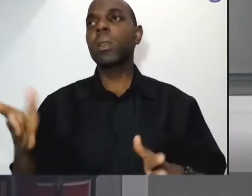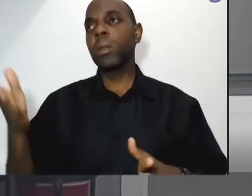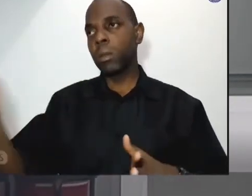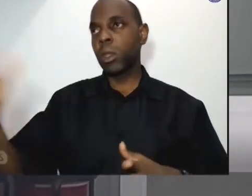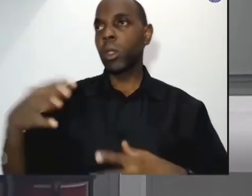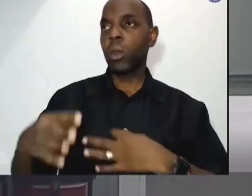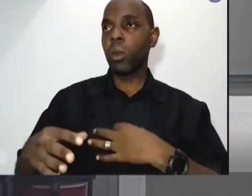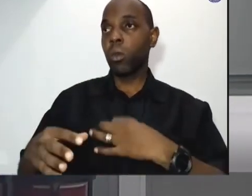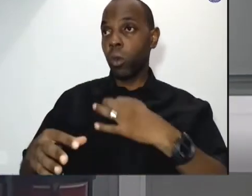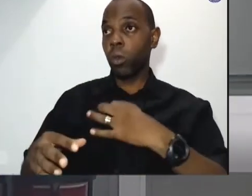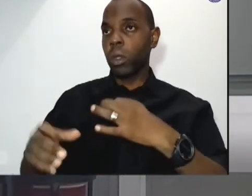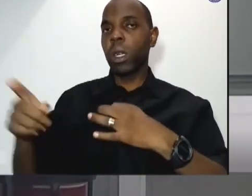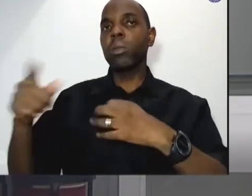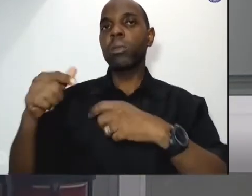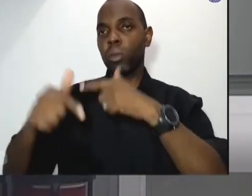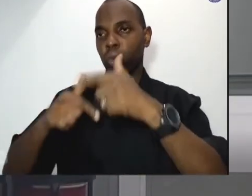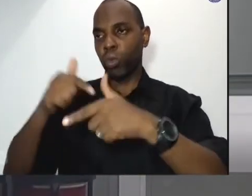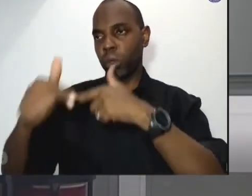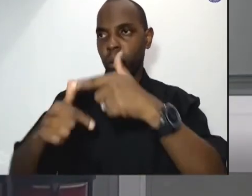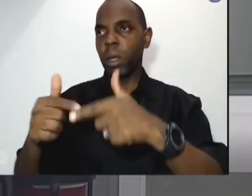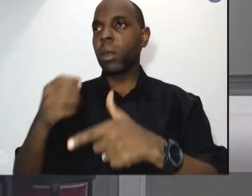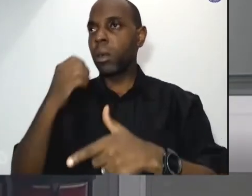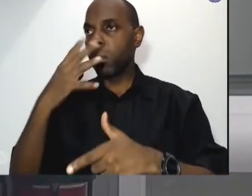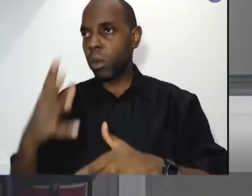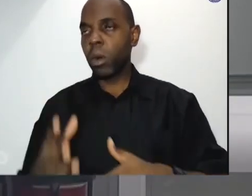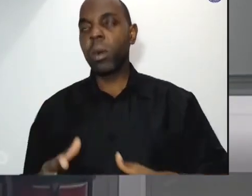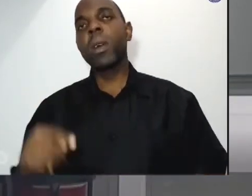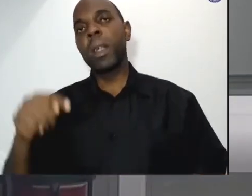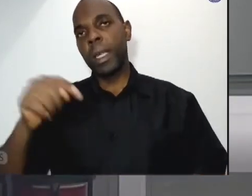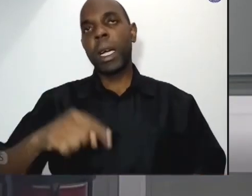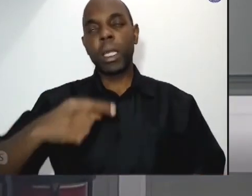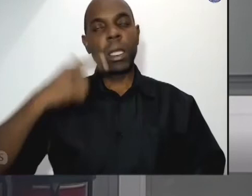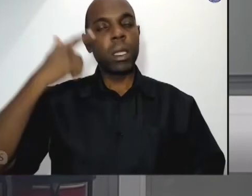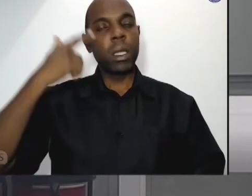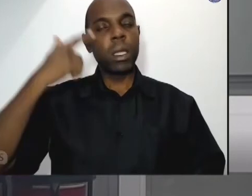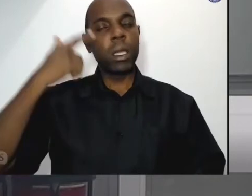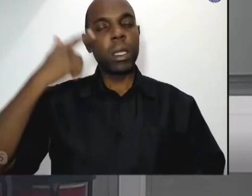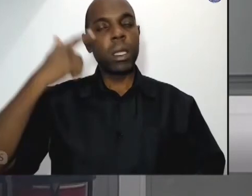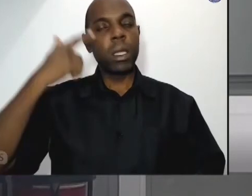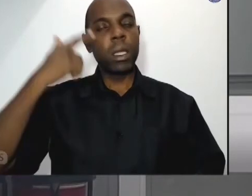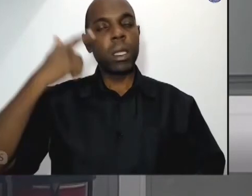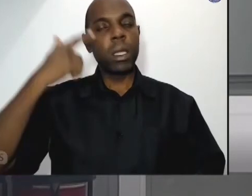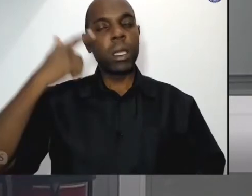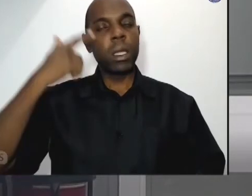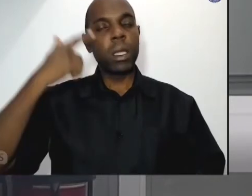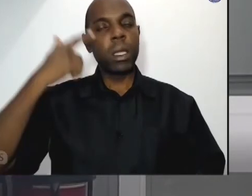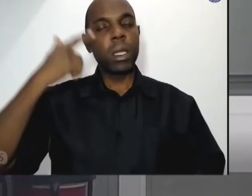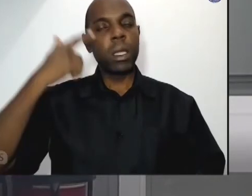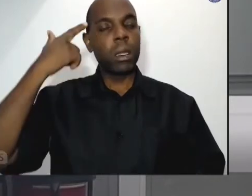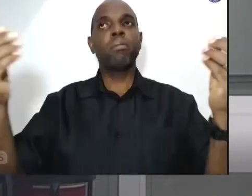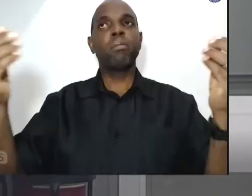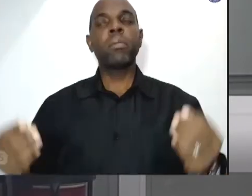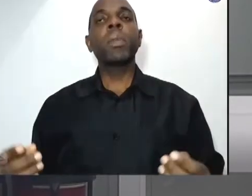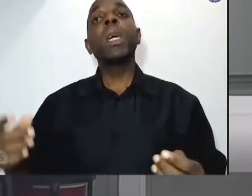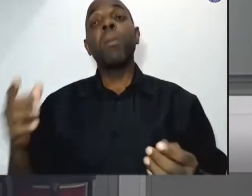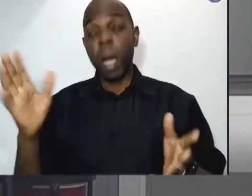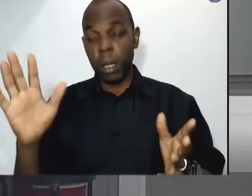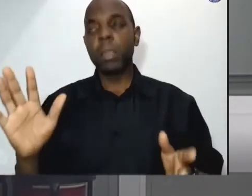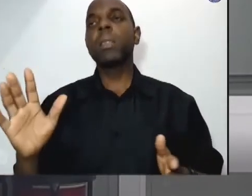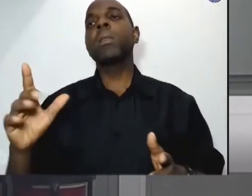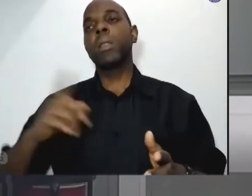entidades a questão do suicídio em Botucatu cada vez mais com essa rede consegue compreender e